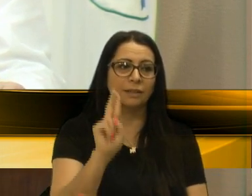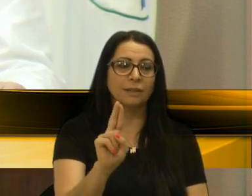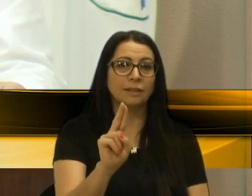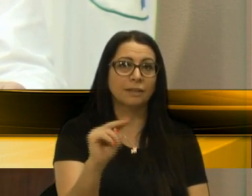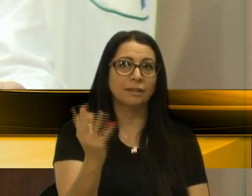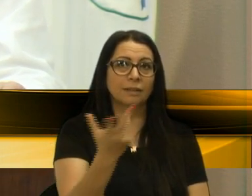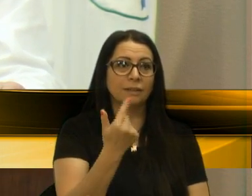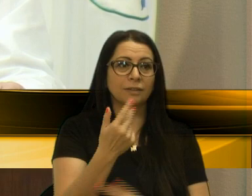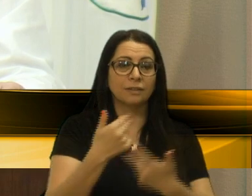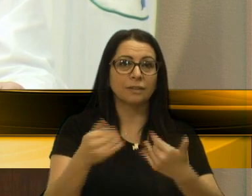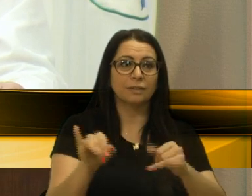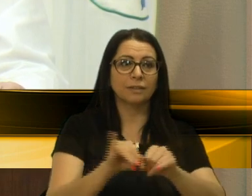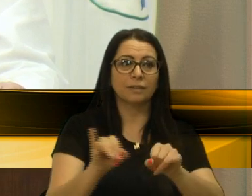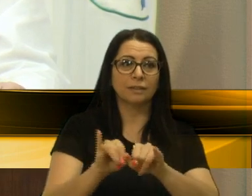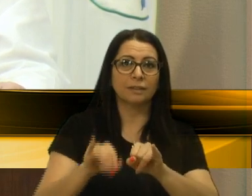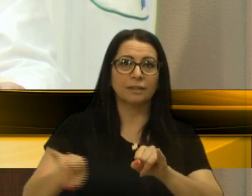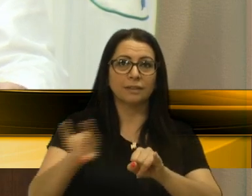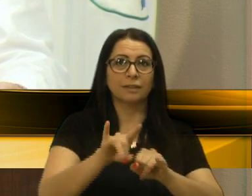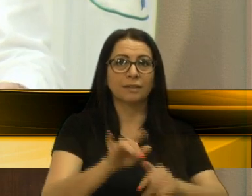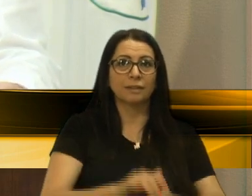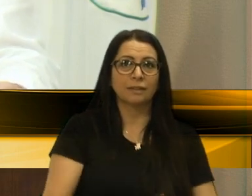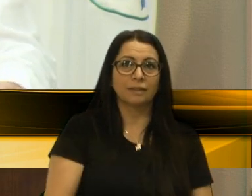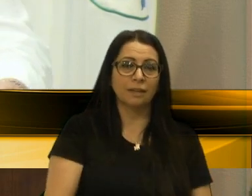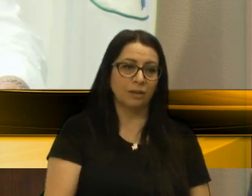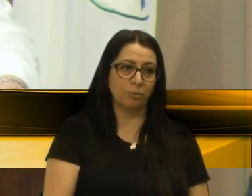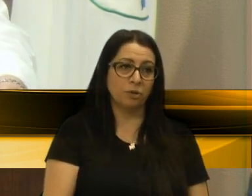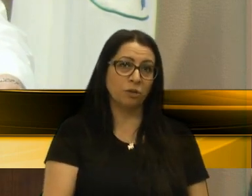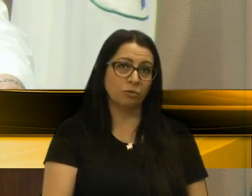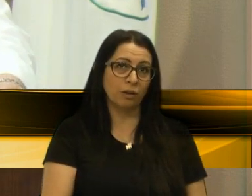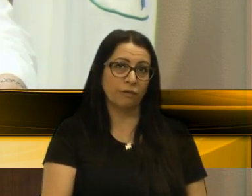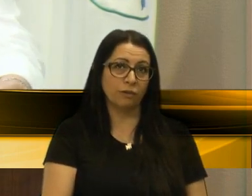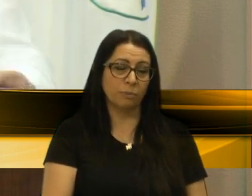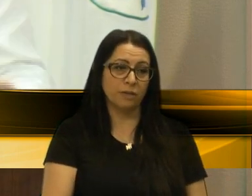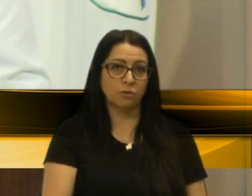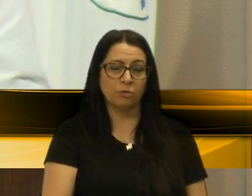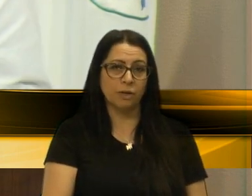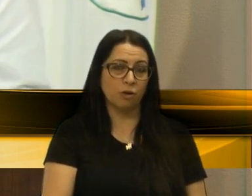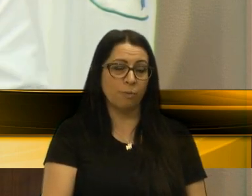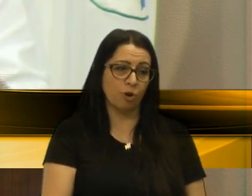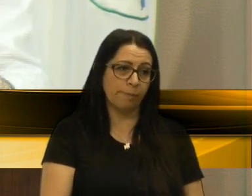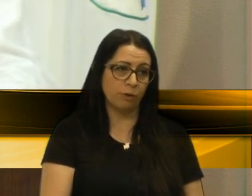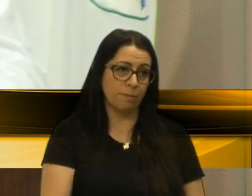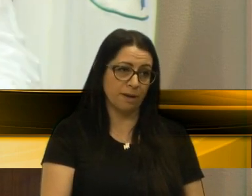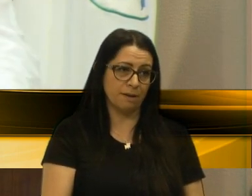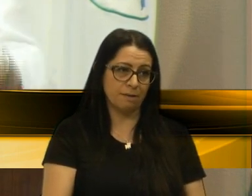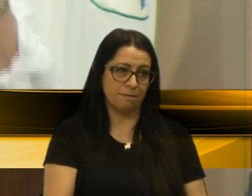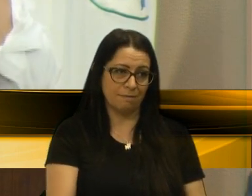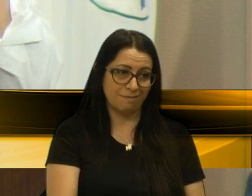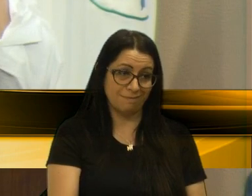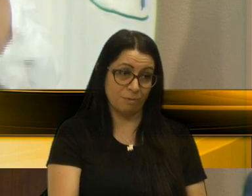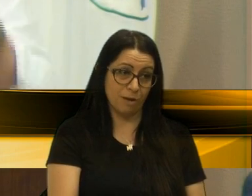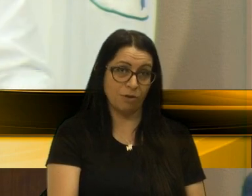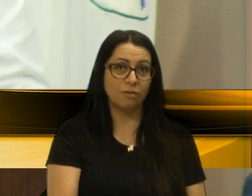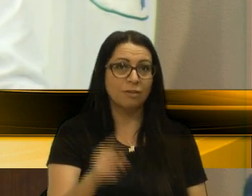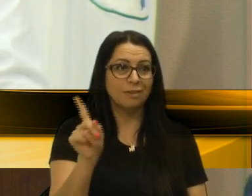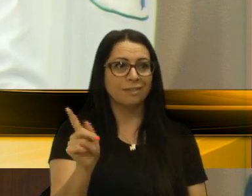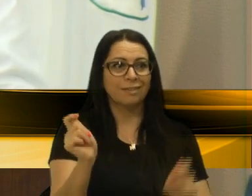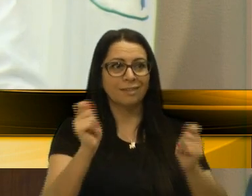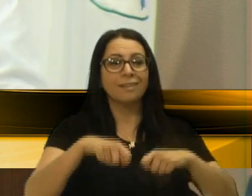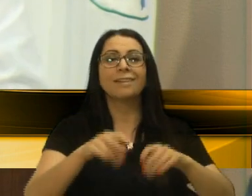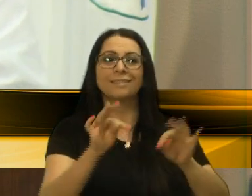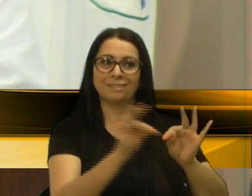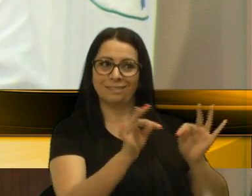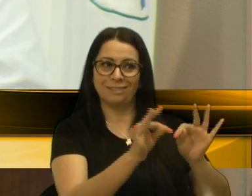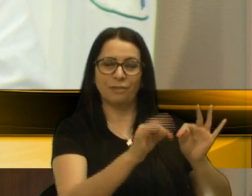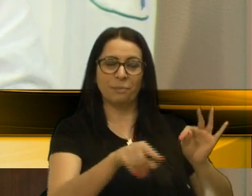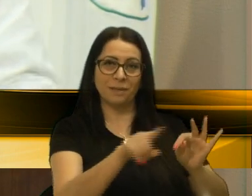tantas imbecilidades colocadas na boca de uma profissional. Eu acho que quem não tem capacidade técnica